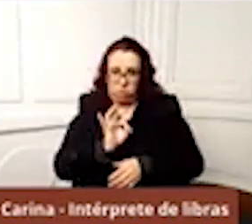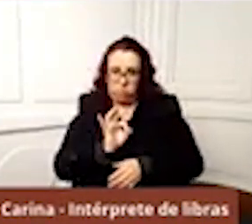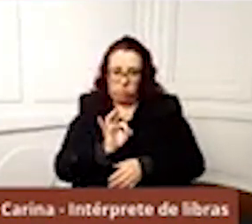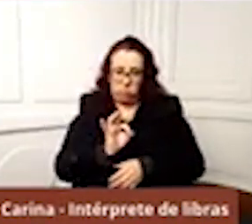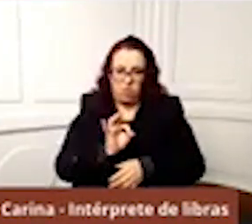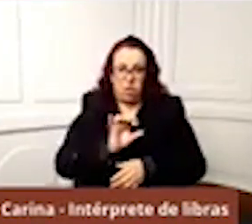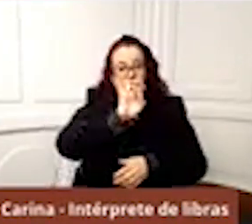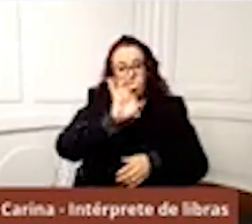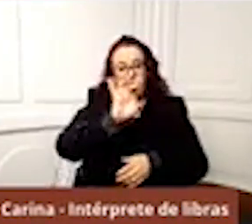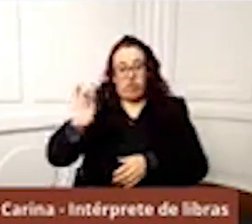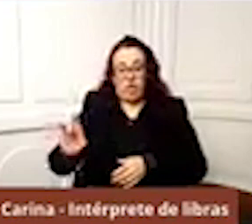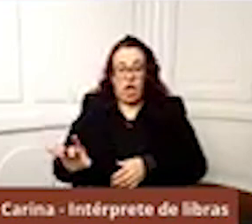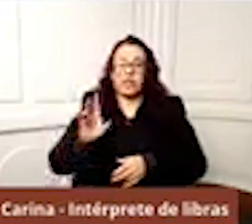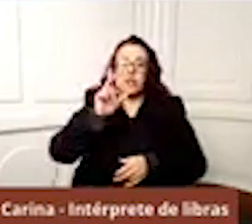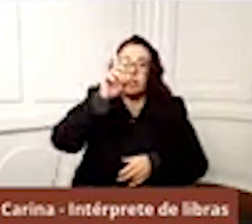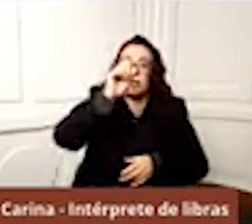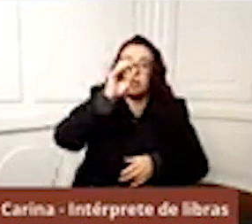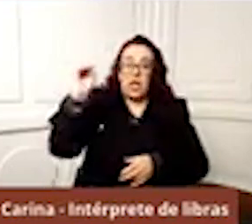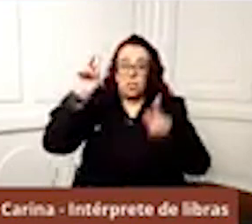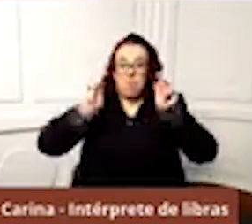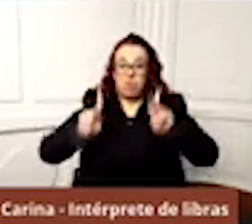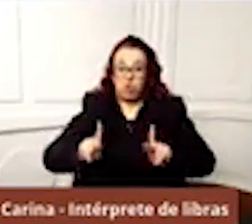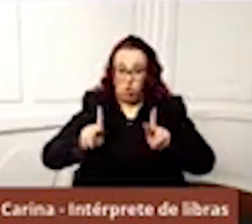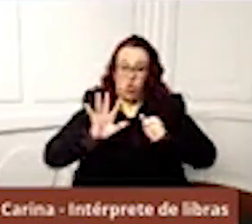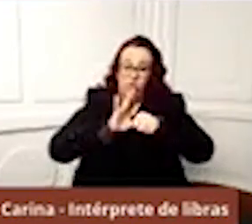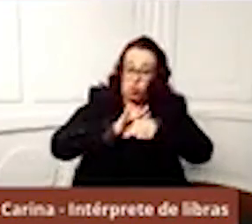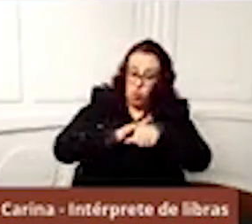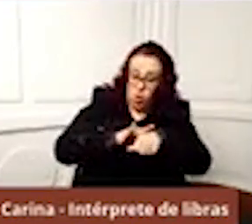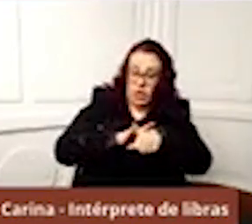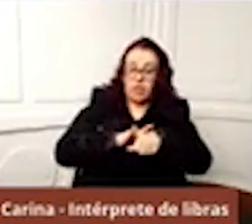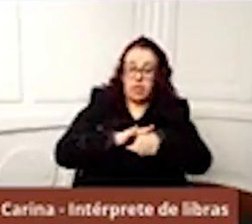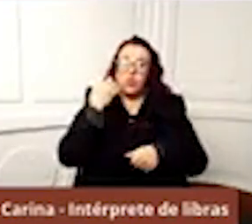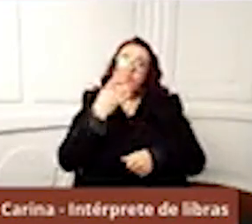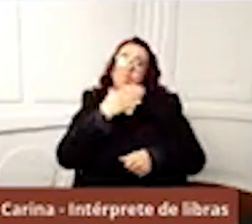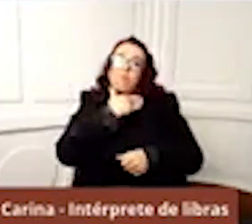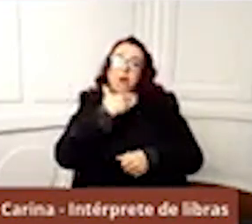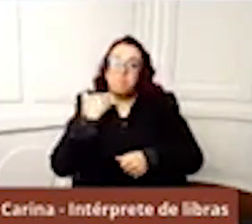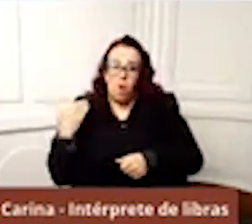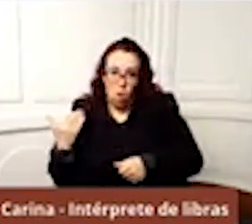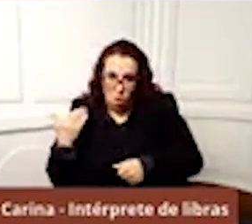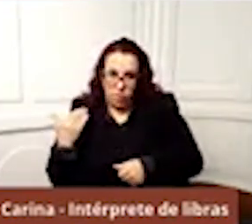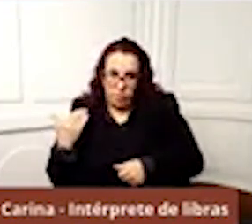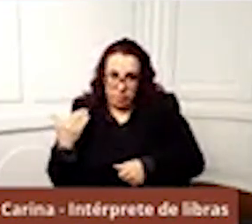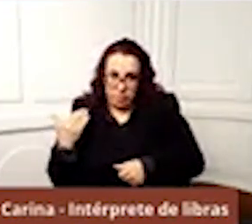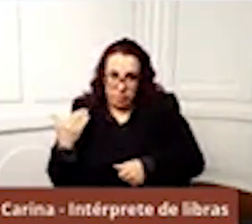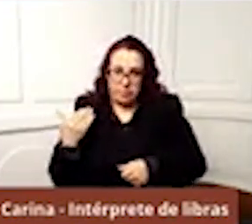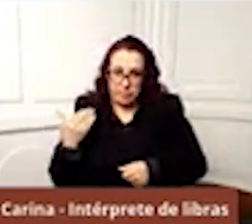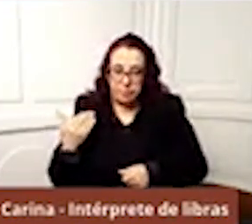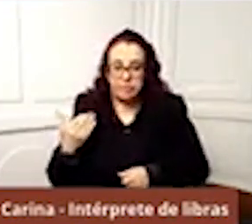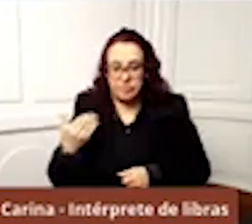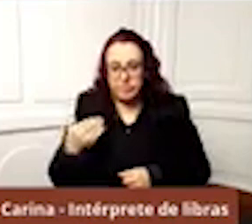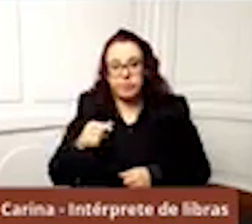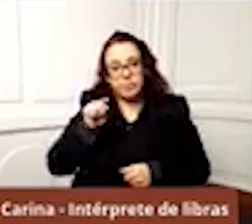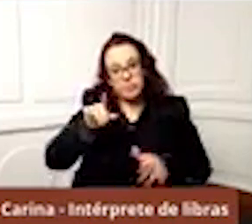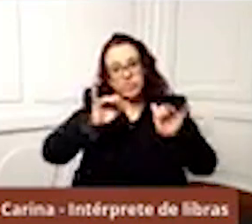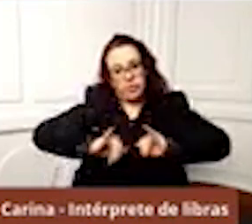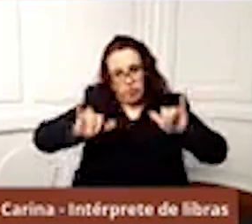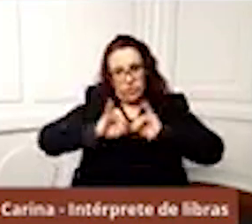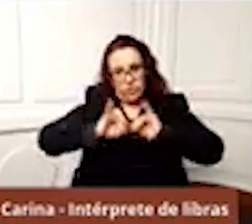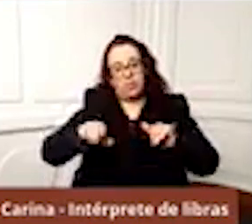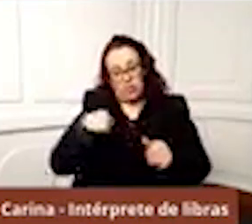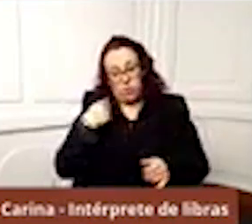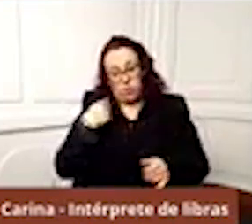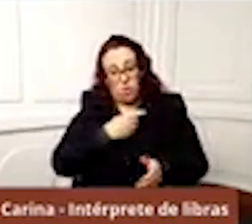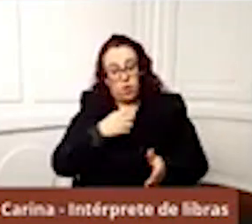100 pessoas infectadas pelo coronavírus no Estado, uma delas acaba indo a óbito. Essa é a informação que a gente tem mais